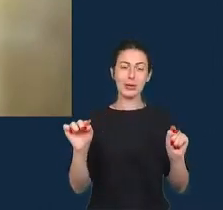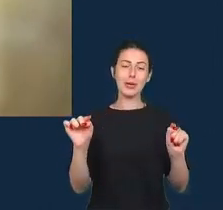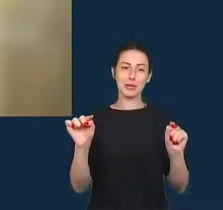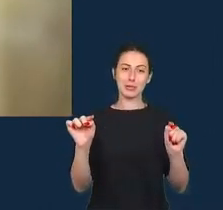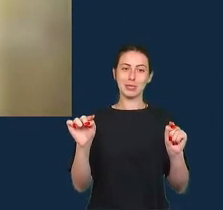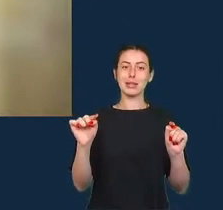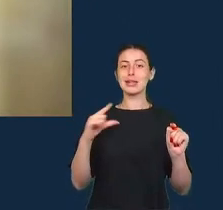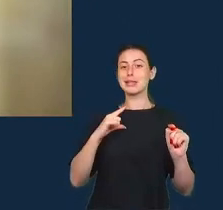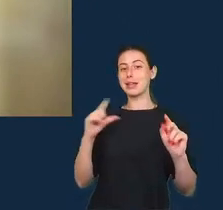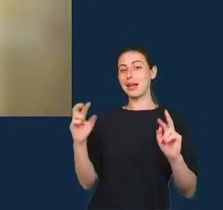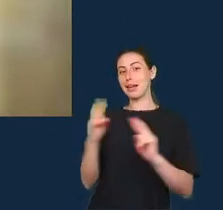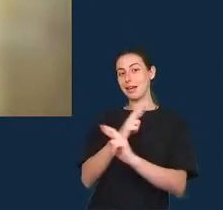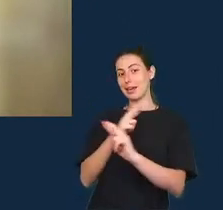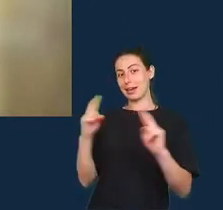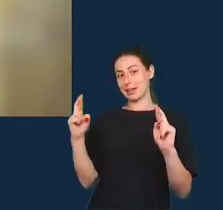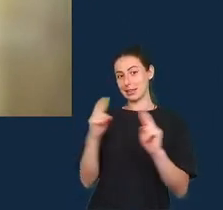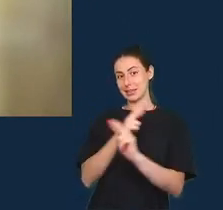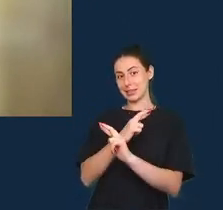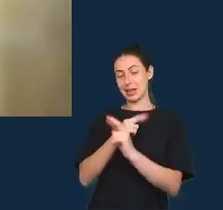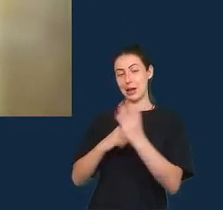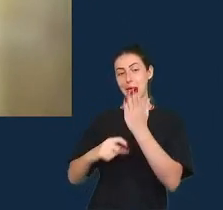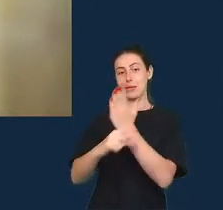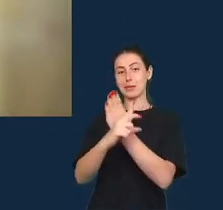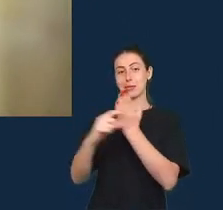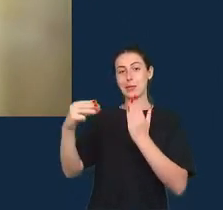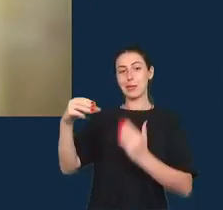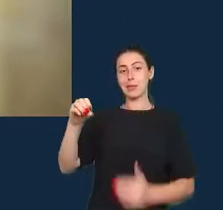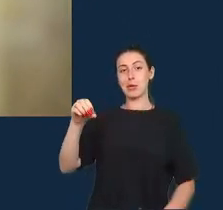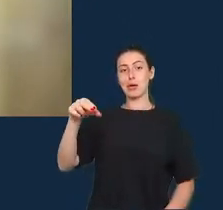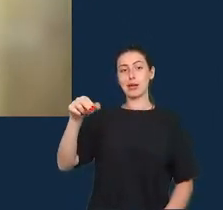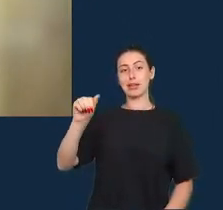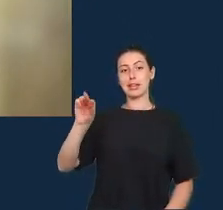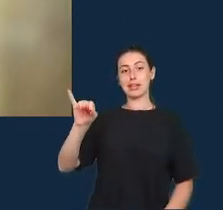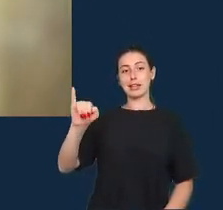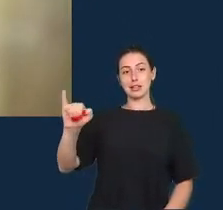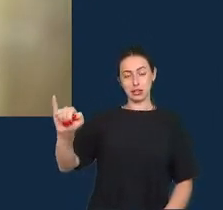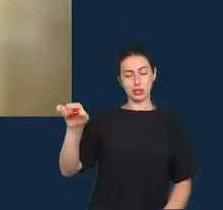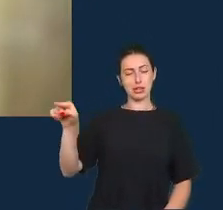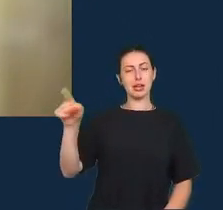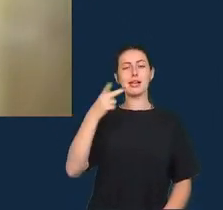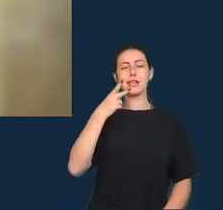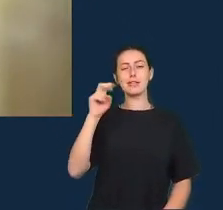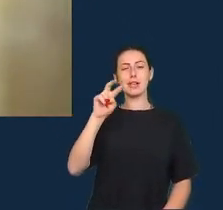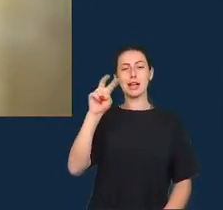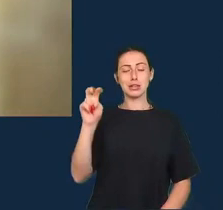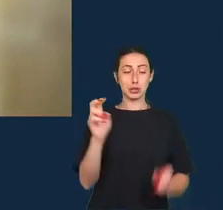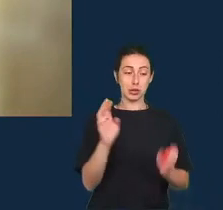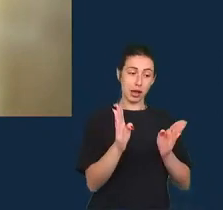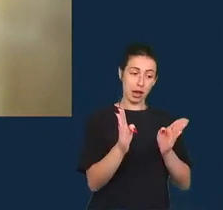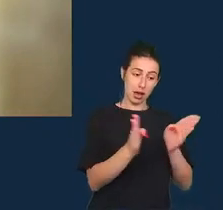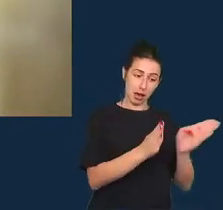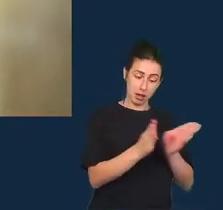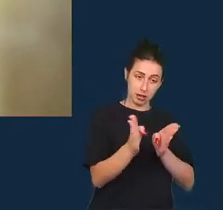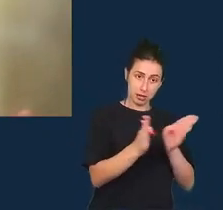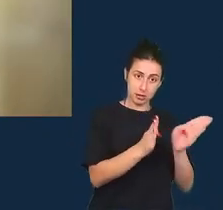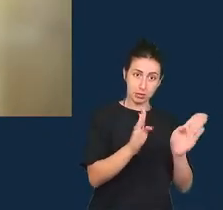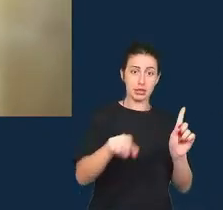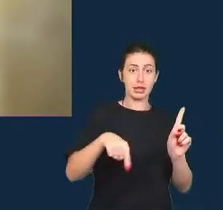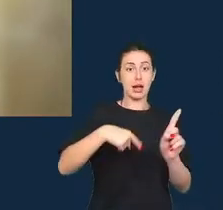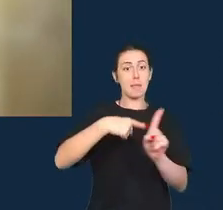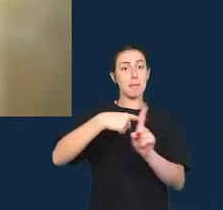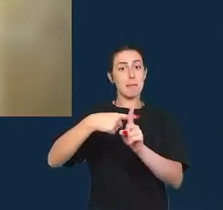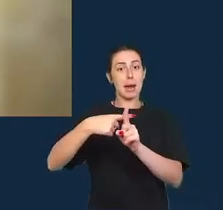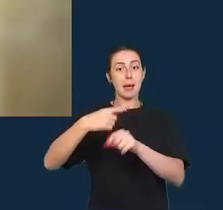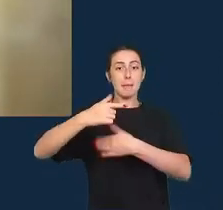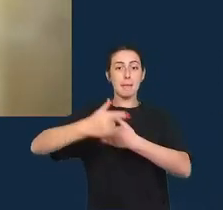Chalabi quando ela rascunha com dados que trabalha tanto com a questão da acessibilidade e o papel das emoções também